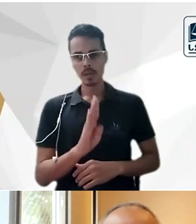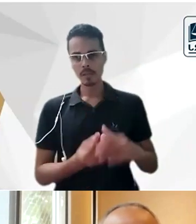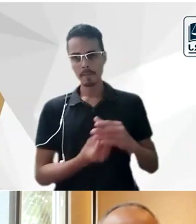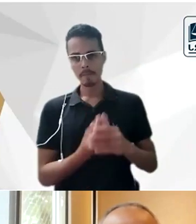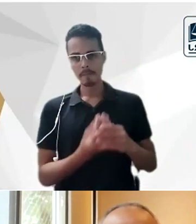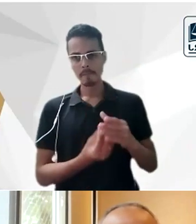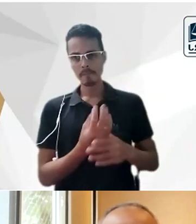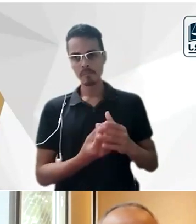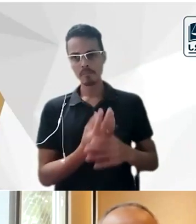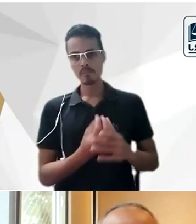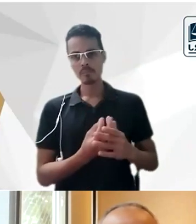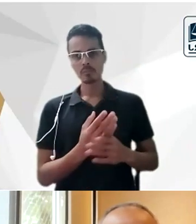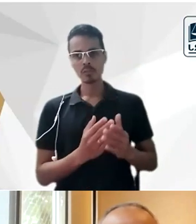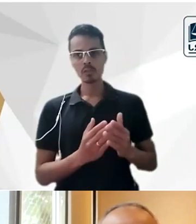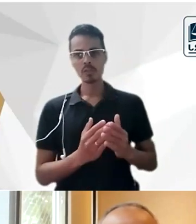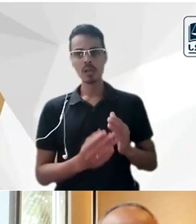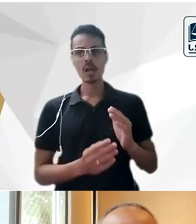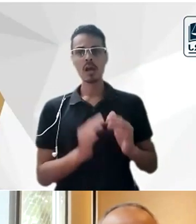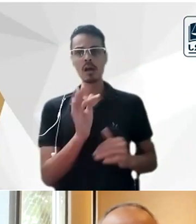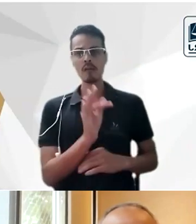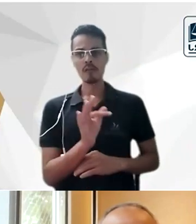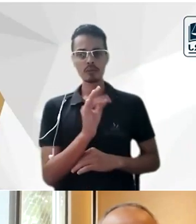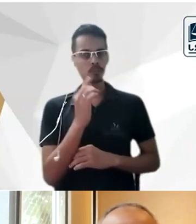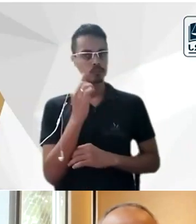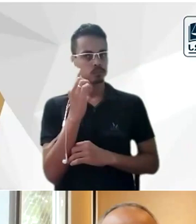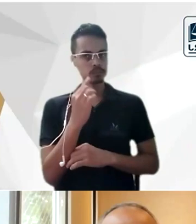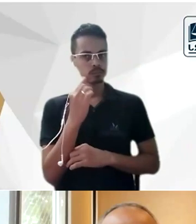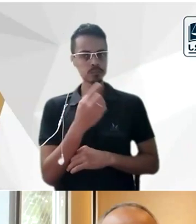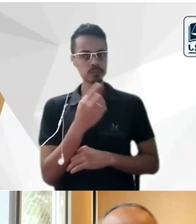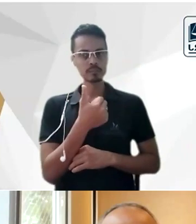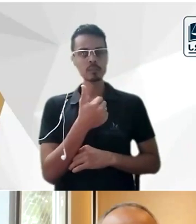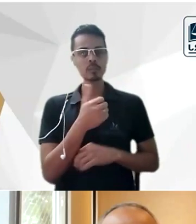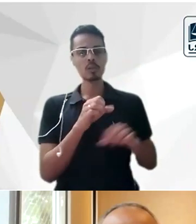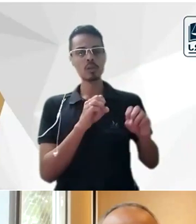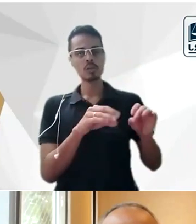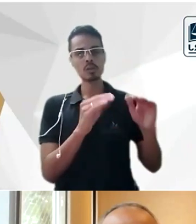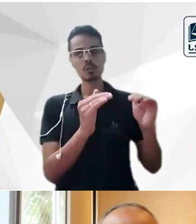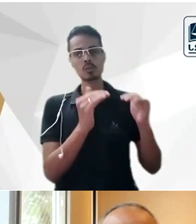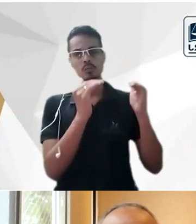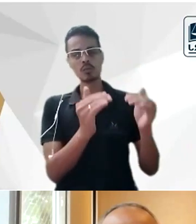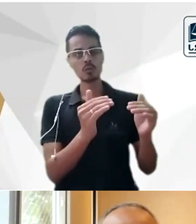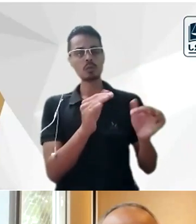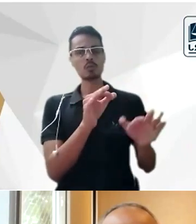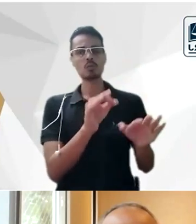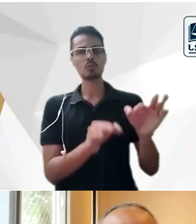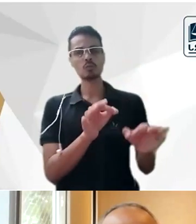das faculdades de direito pioneiras no ensino superior no Brasil juristas com uma cultura geral